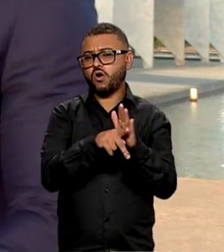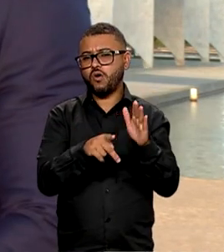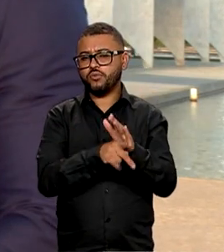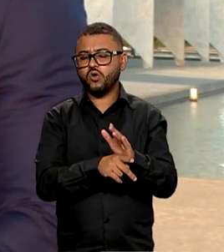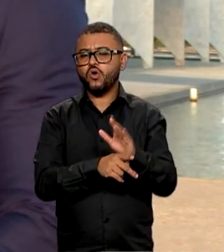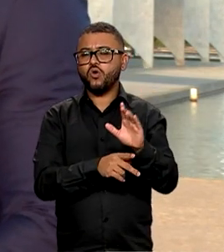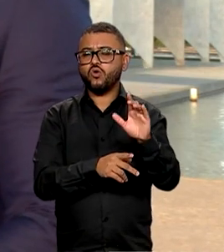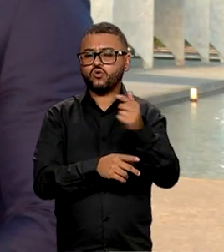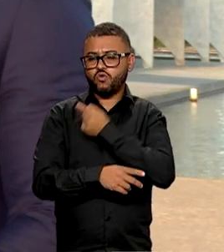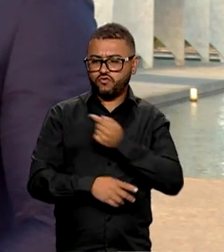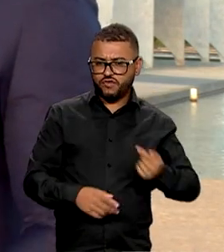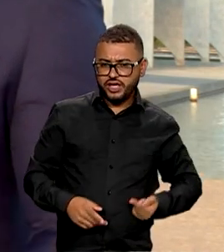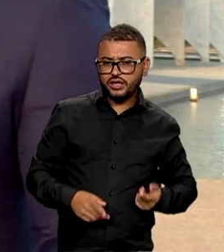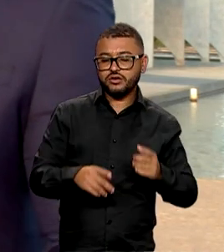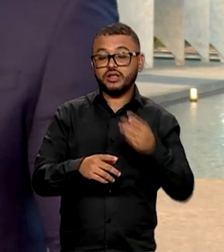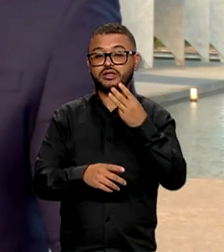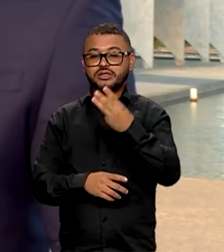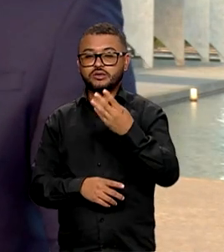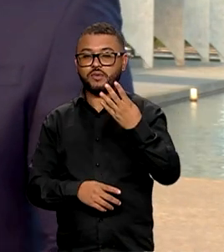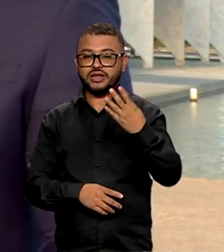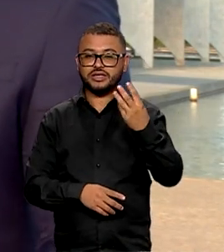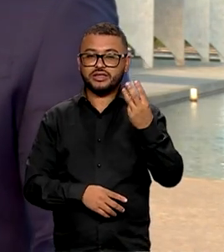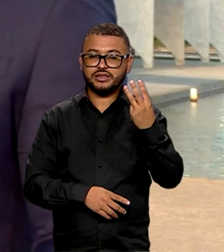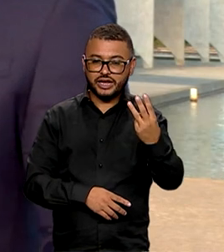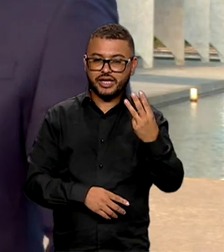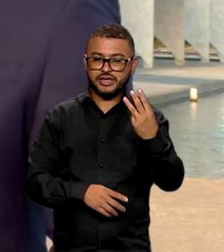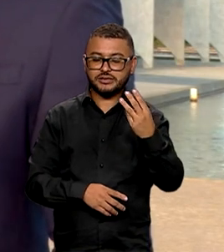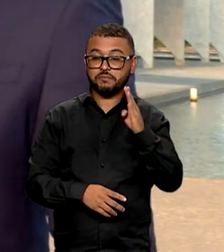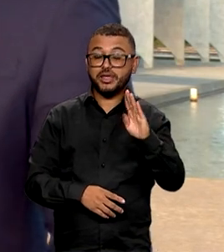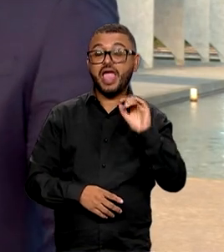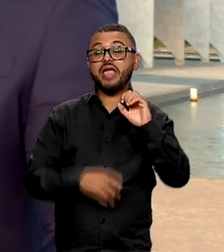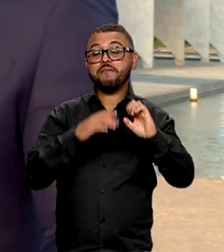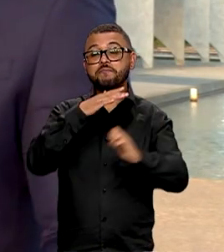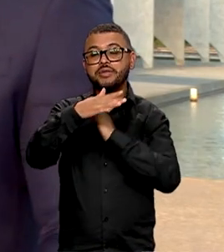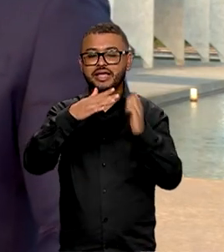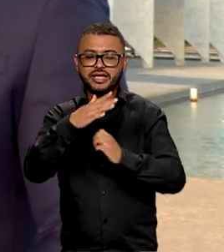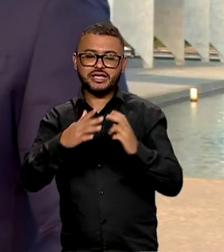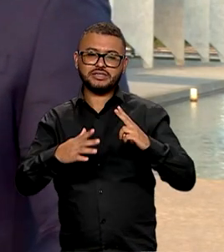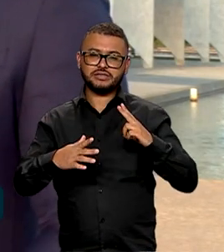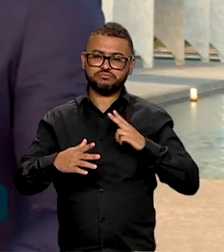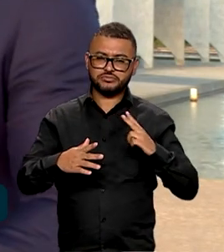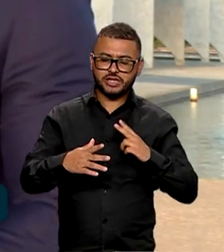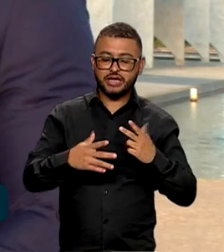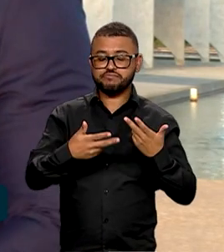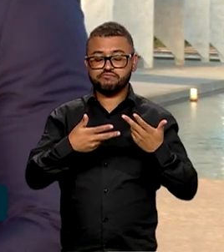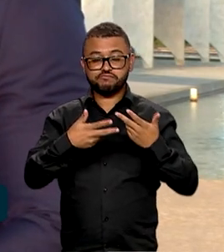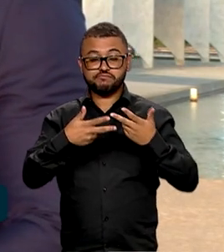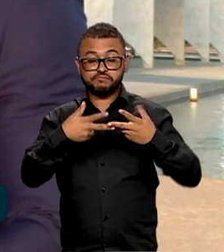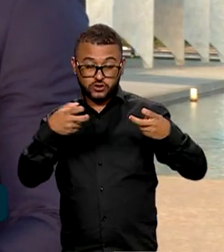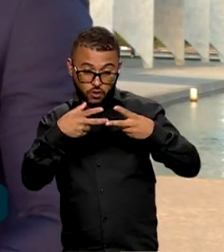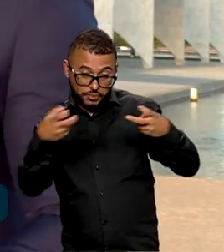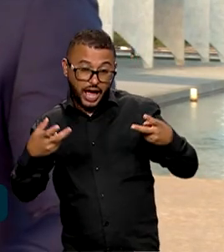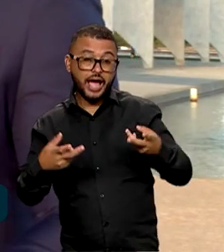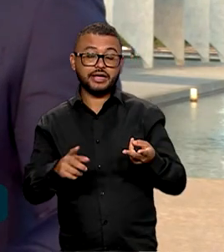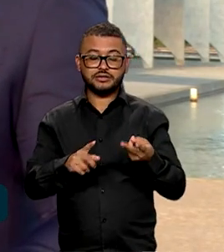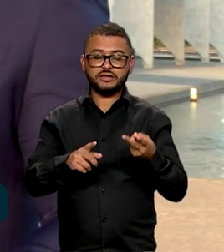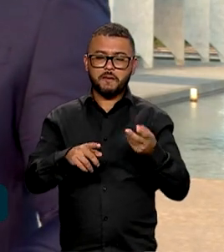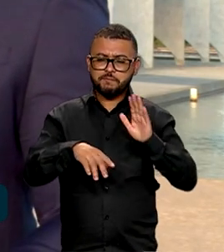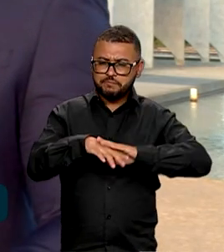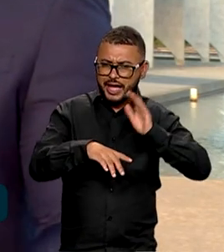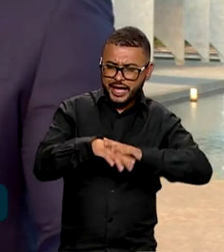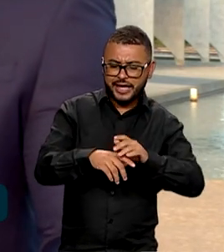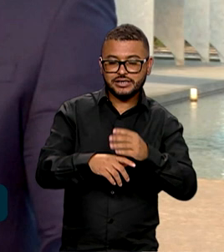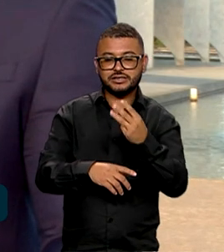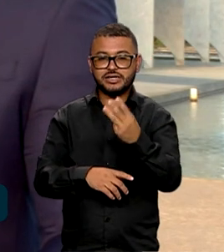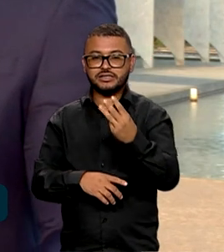R$ 343 bilhões de empresas estatais, como a Petrobras, e o maior volume, R$ 612